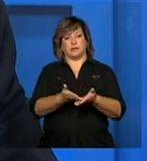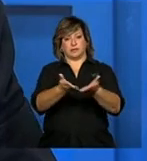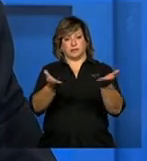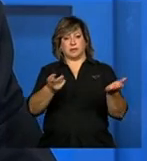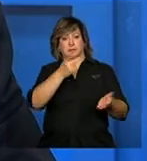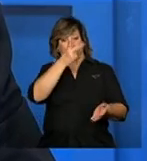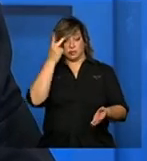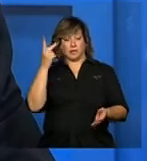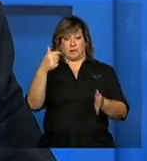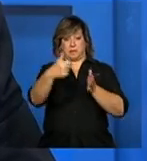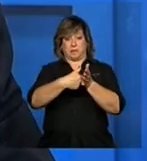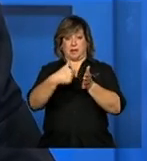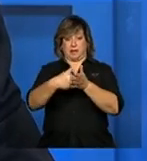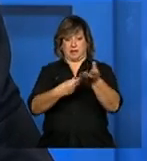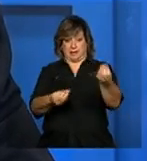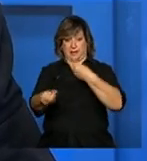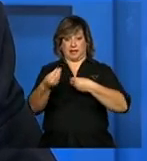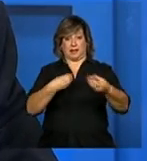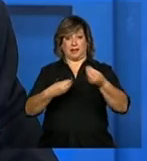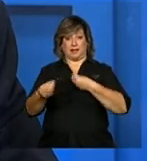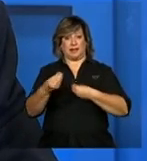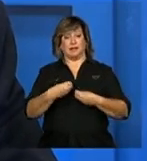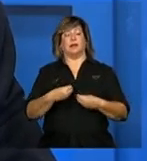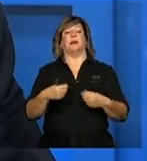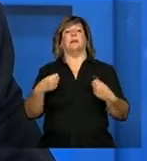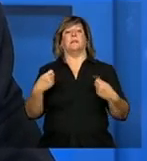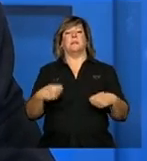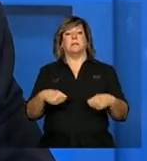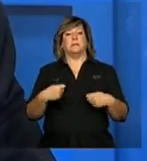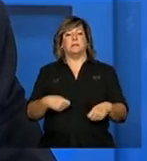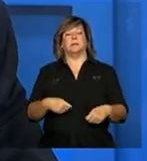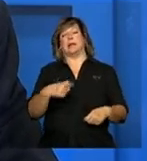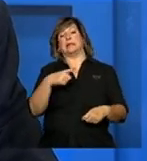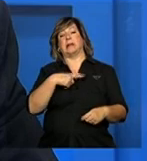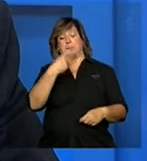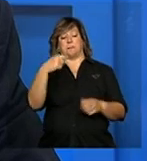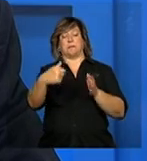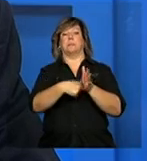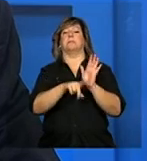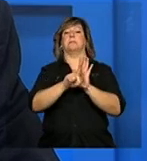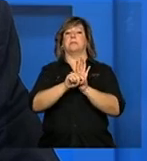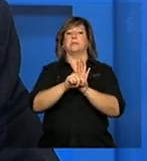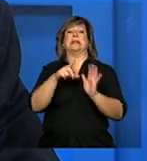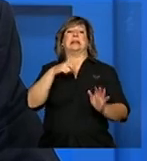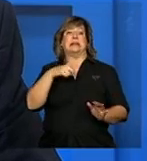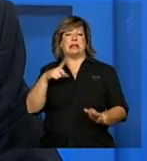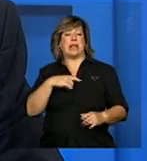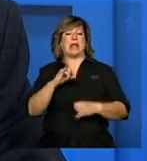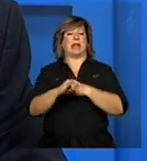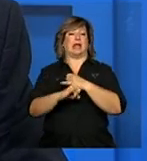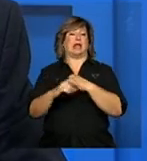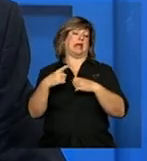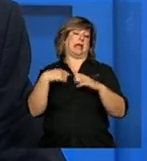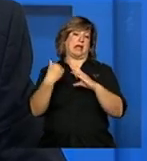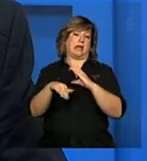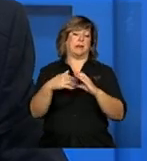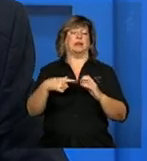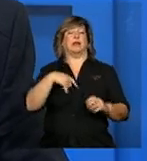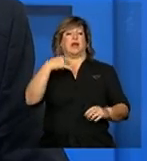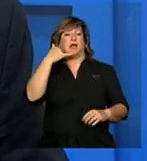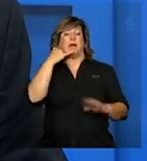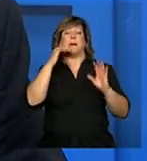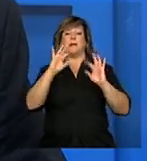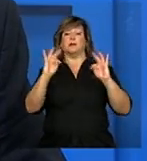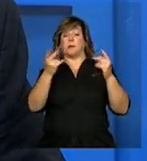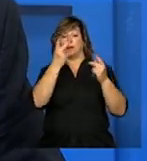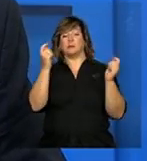pessoas que mandaram as suas perguntas tem aqui pergunta por twitter tem pergunta por e-mail tem também por telefone mas que